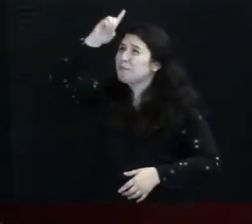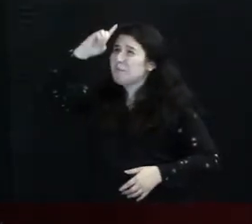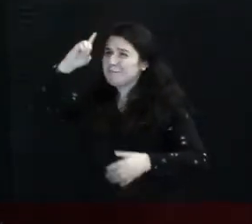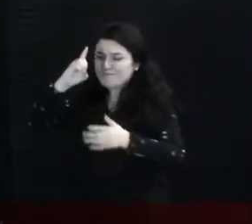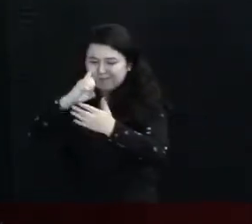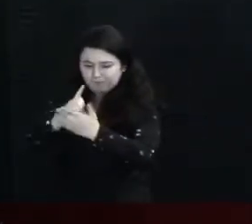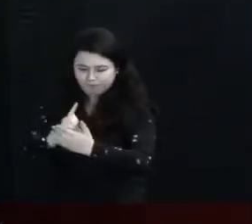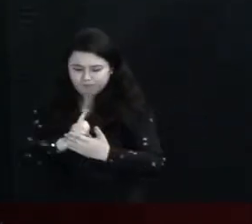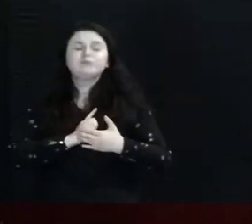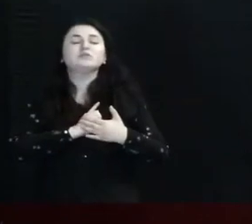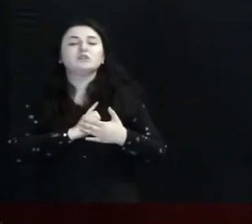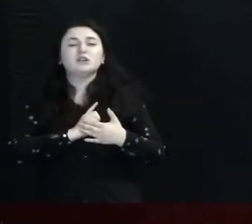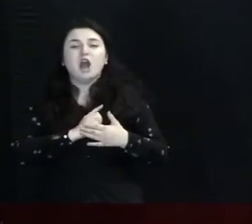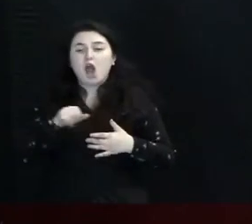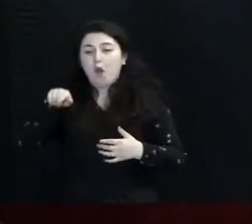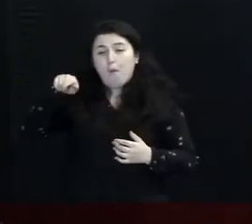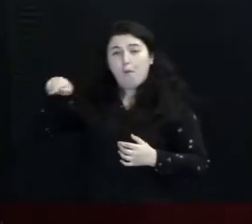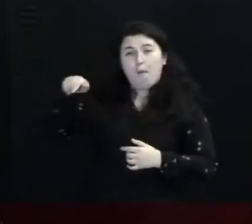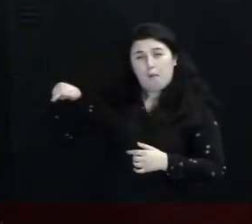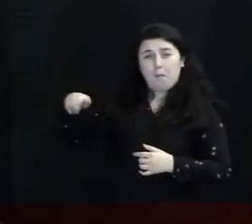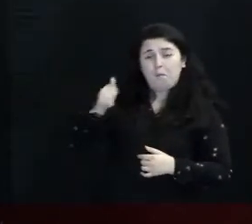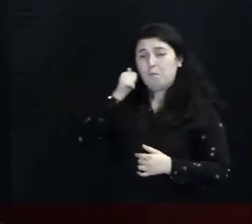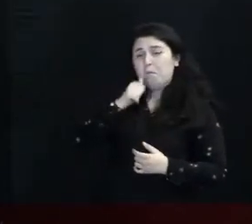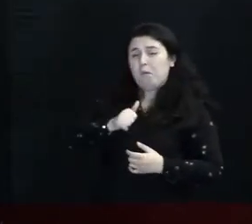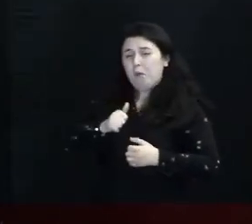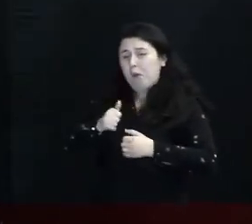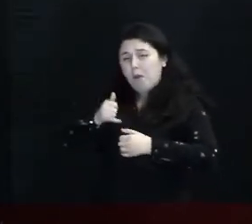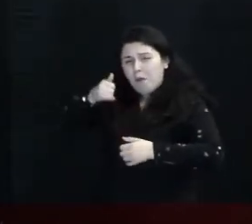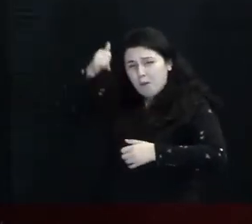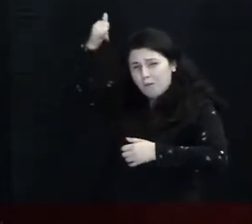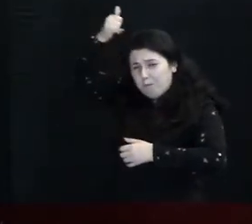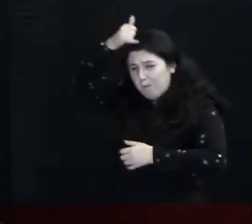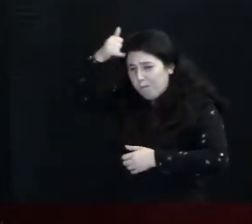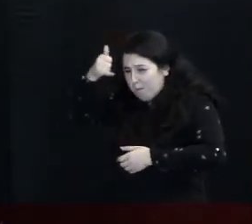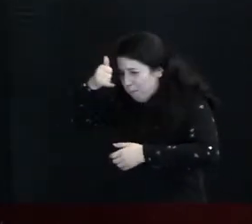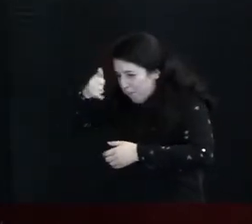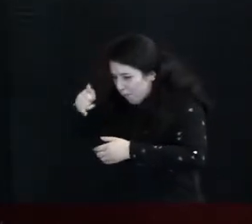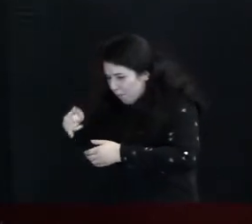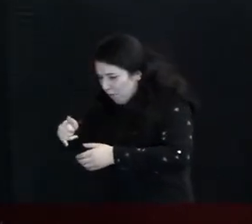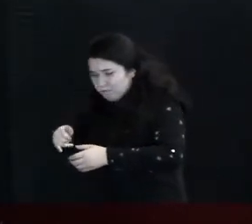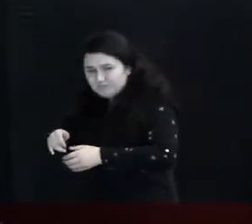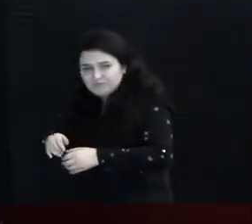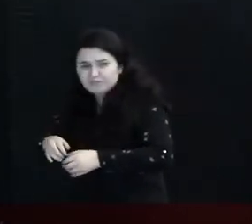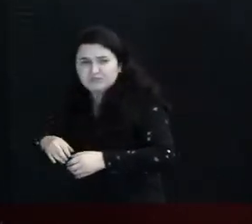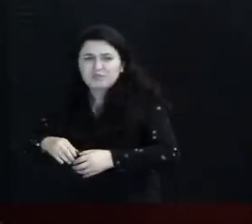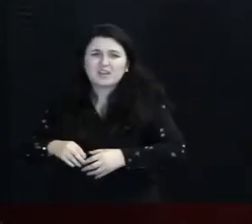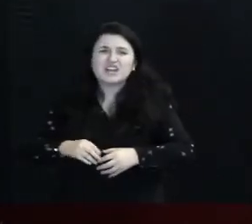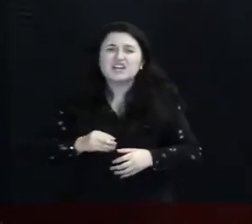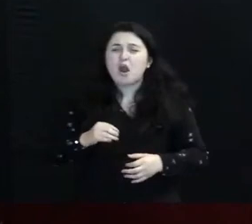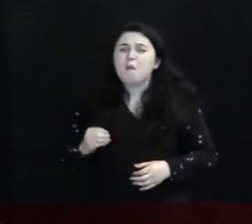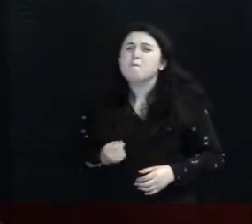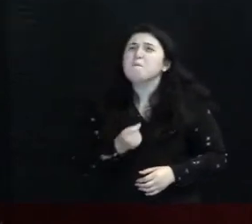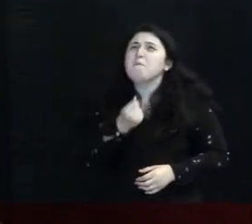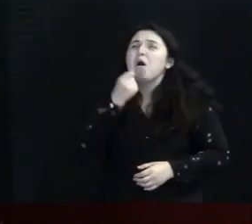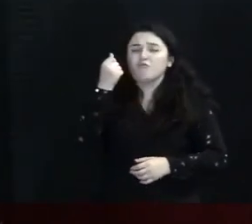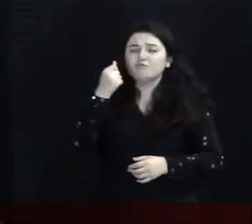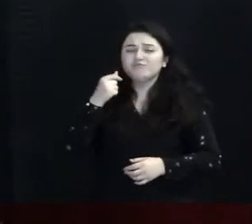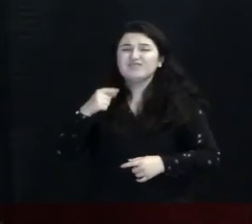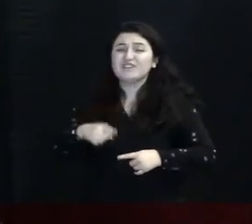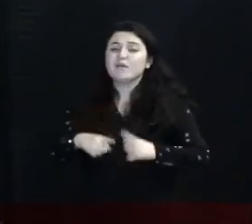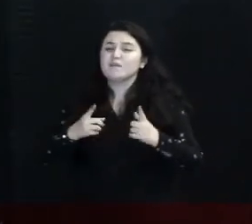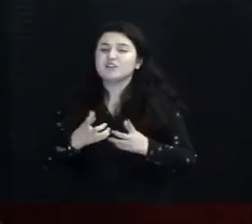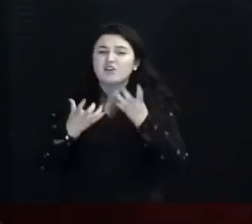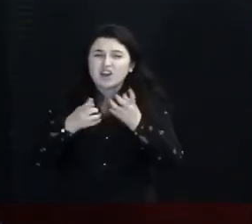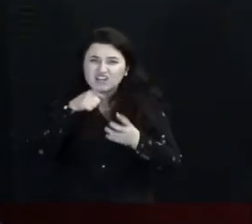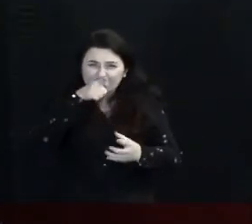Aquela mulher derramou Um vaso De um óleo preciosíssimo Mas eu quero te dizer Que dentro de você